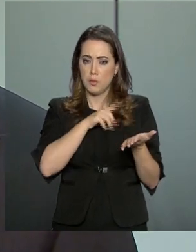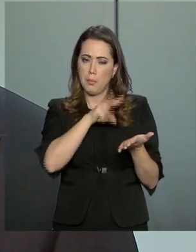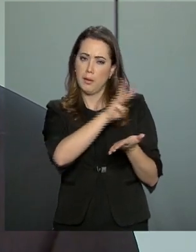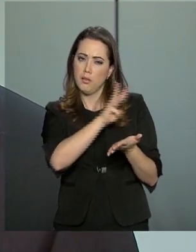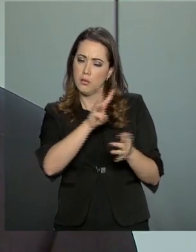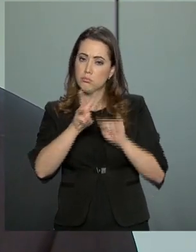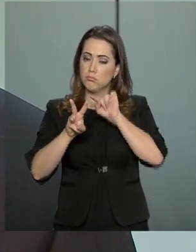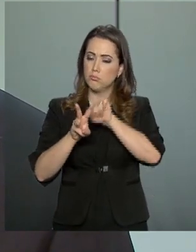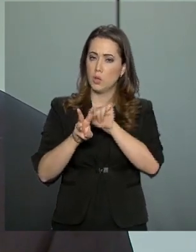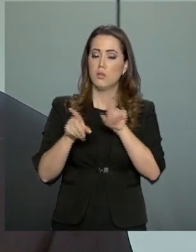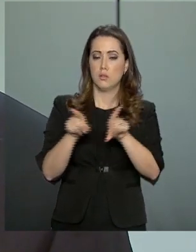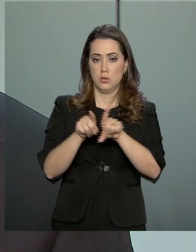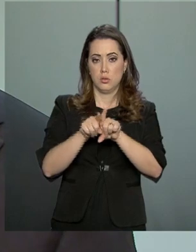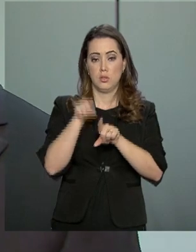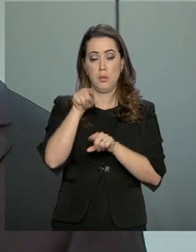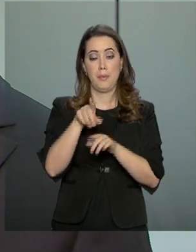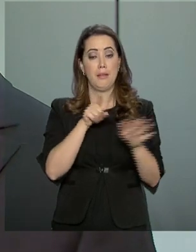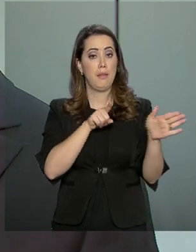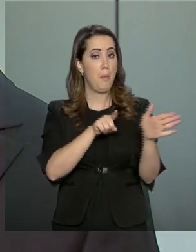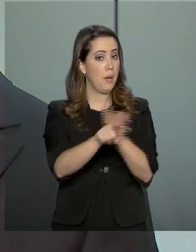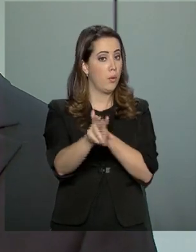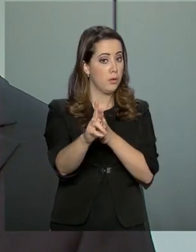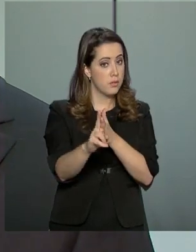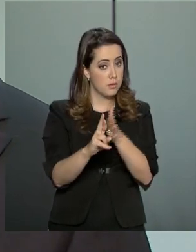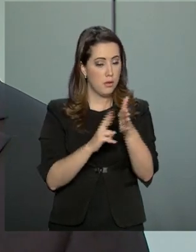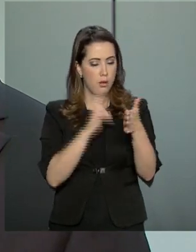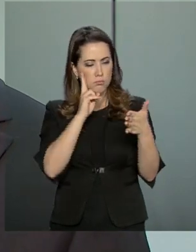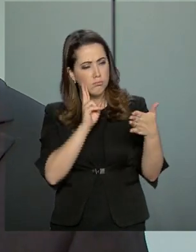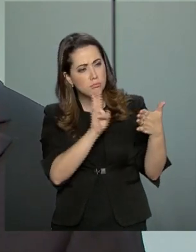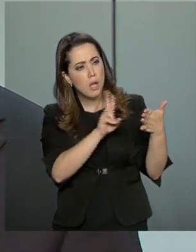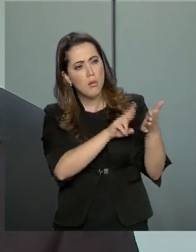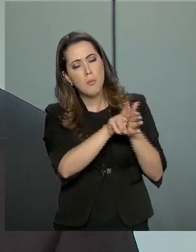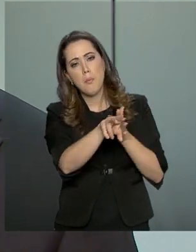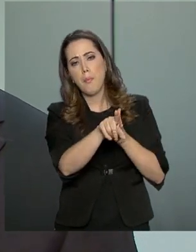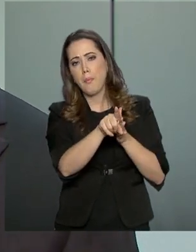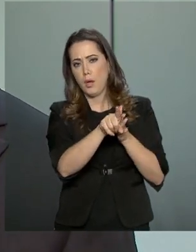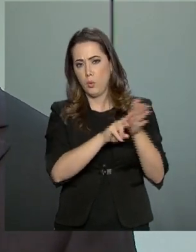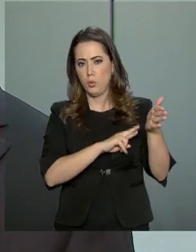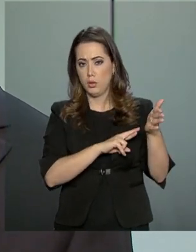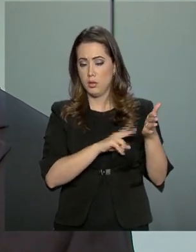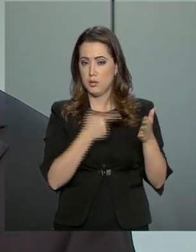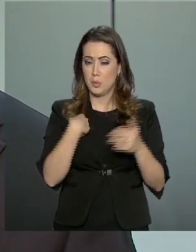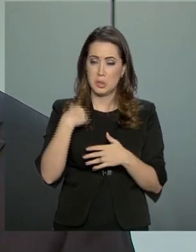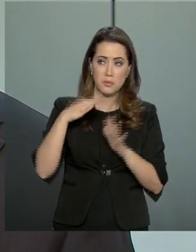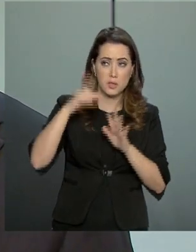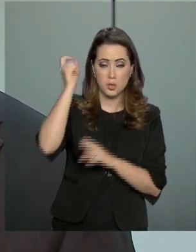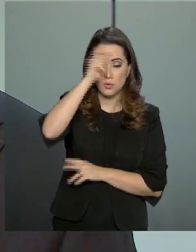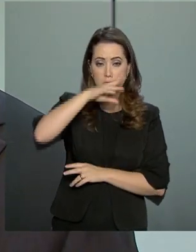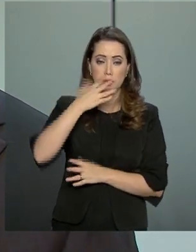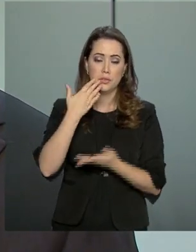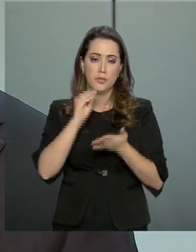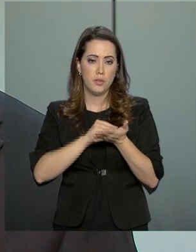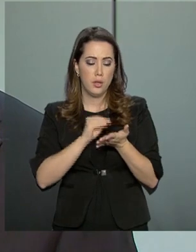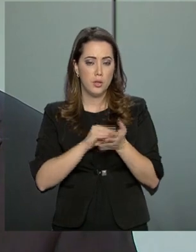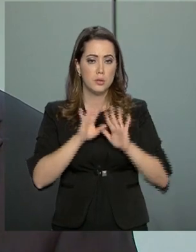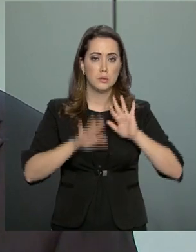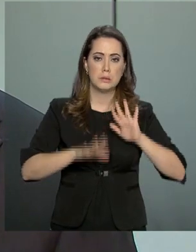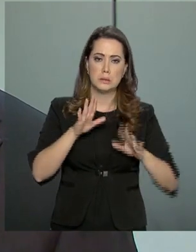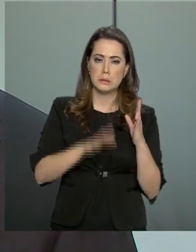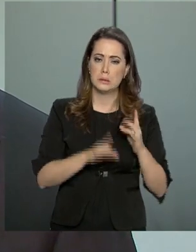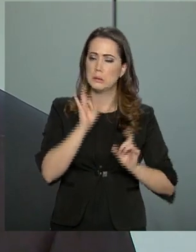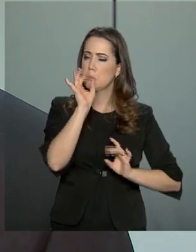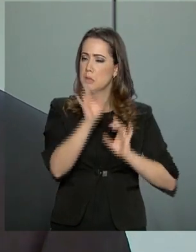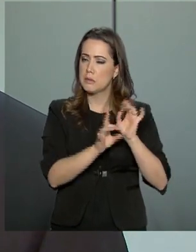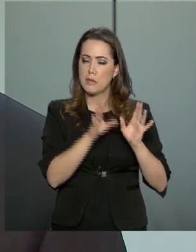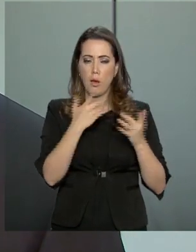Receita, ele ainda tem um perguntas e respostas, que se essa dúvida for mais difícil, pode não estar no programa, situações muito